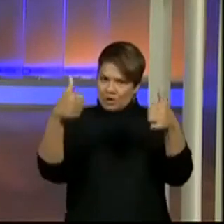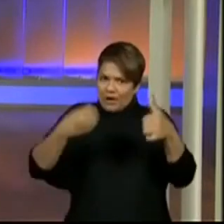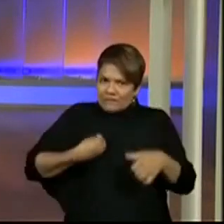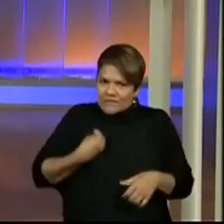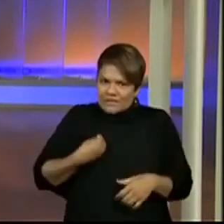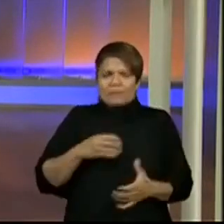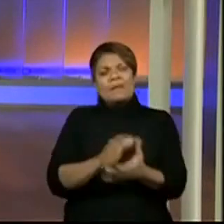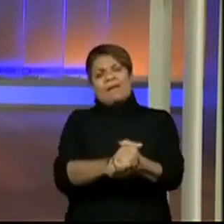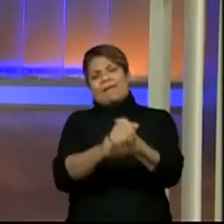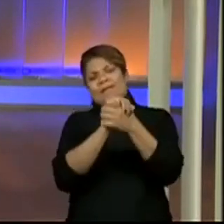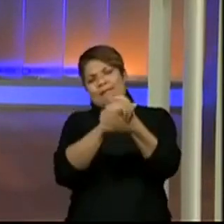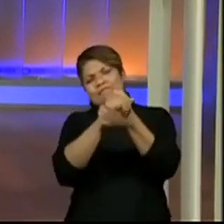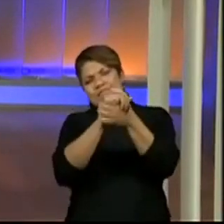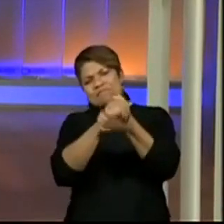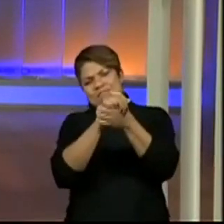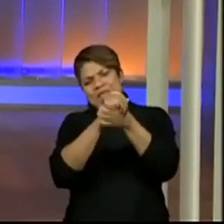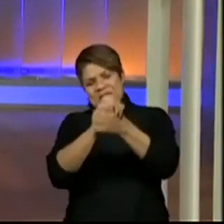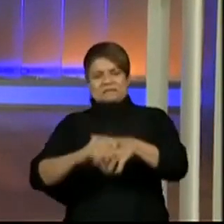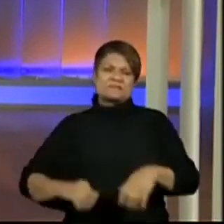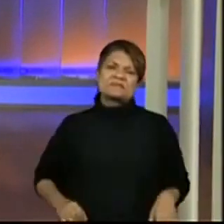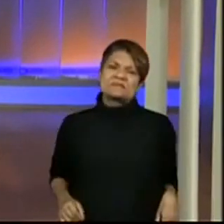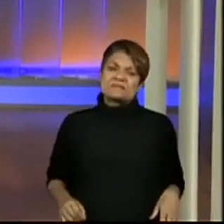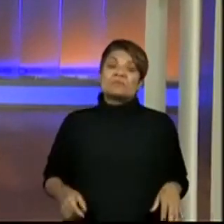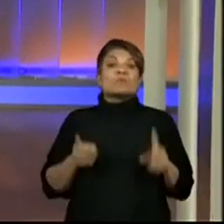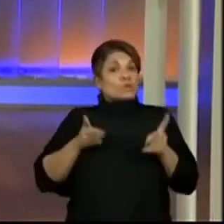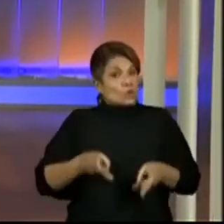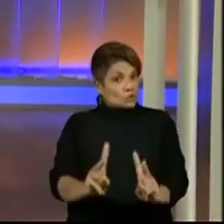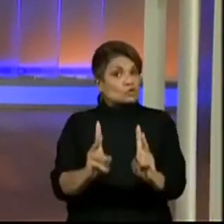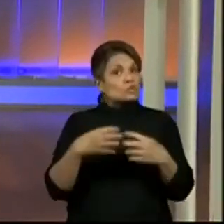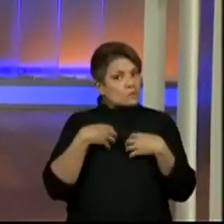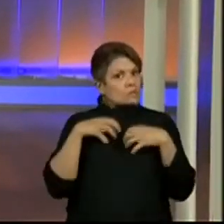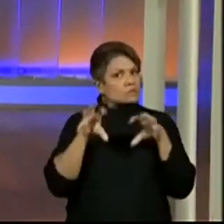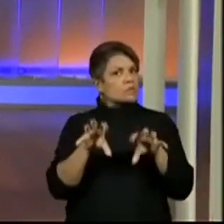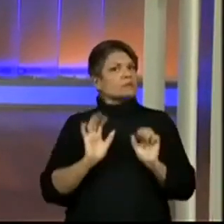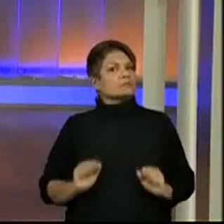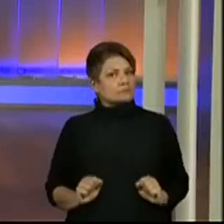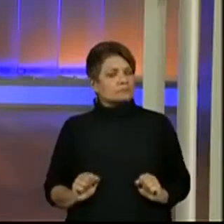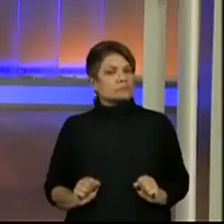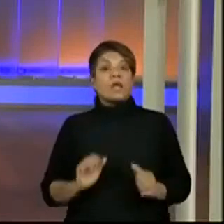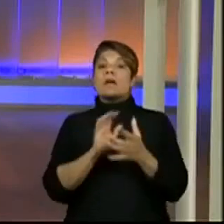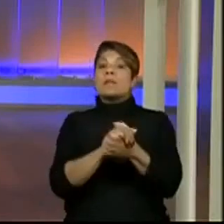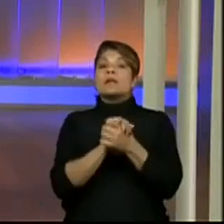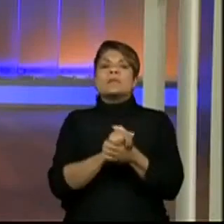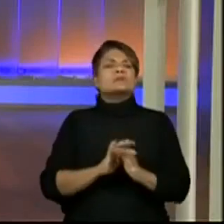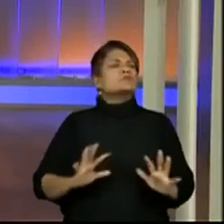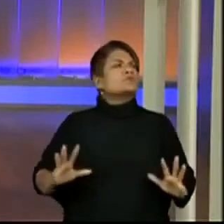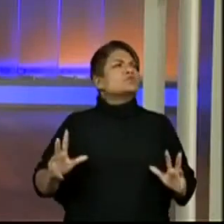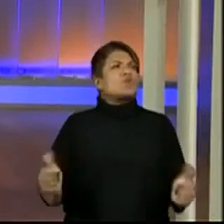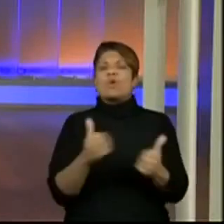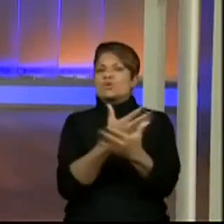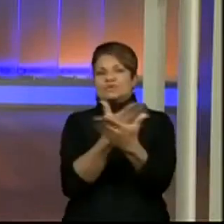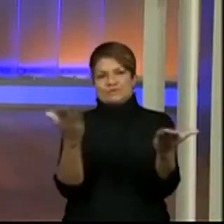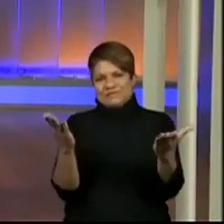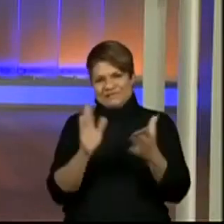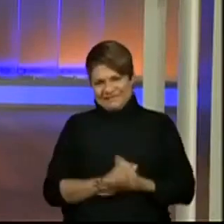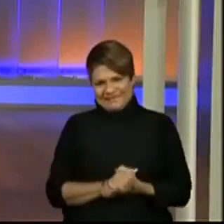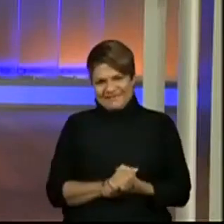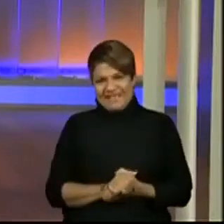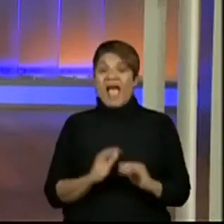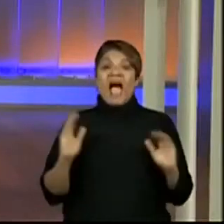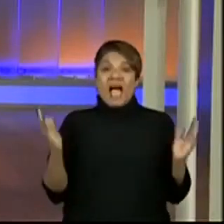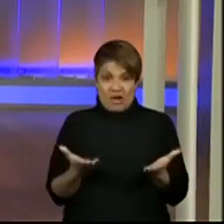parabéns, muito parabéns. Que continuem assim. Parabéns a todos vocês. Agora,